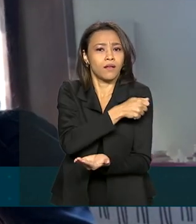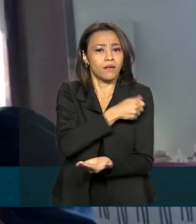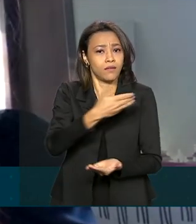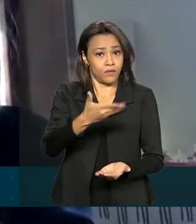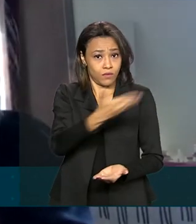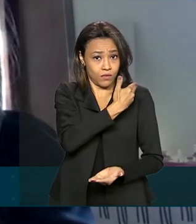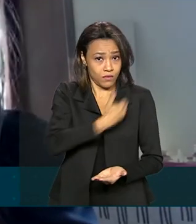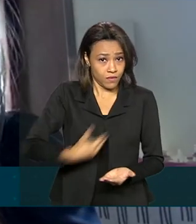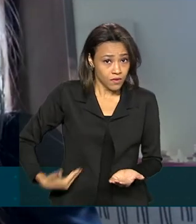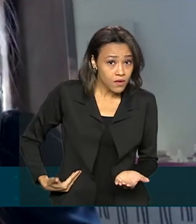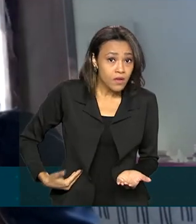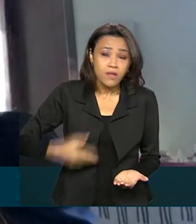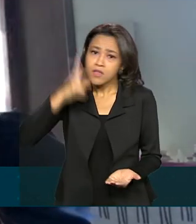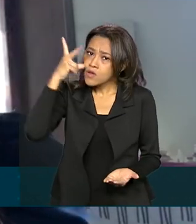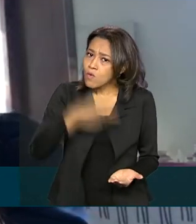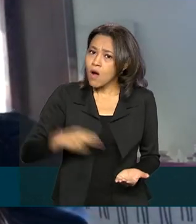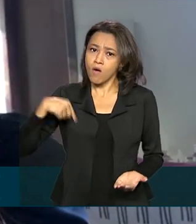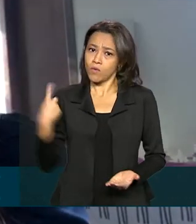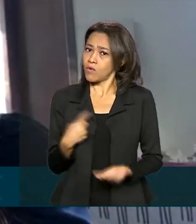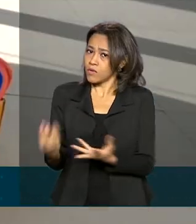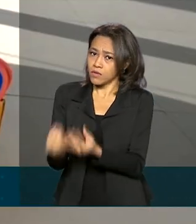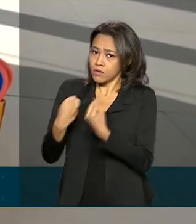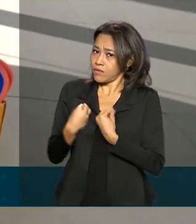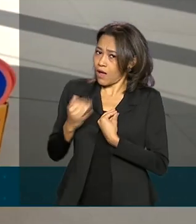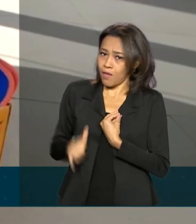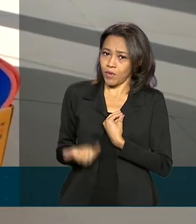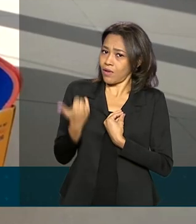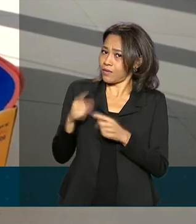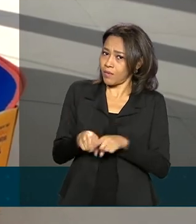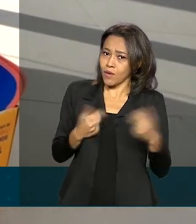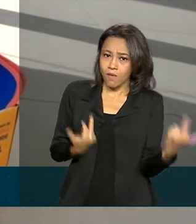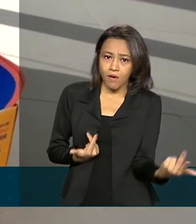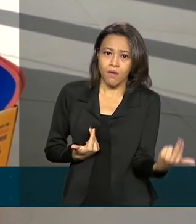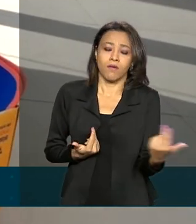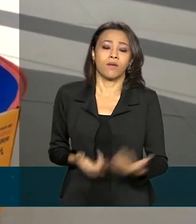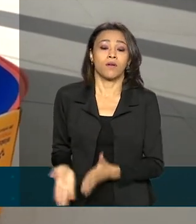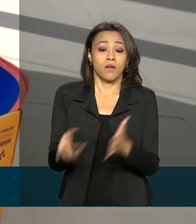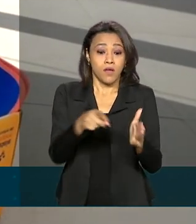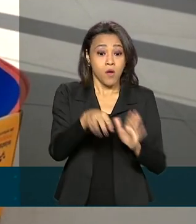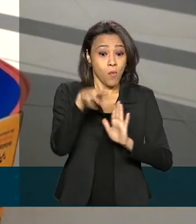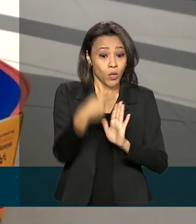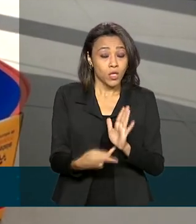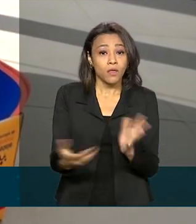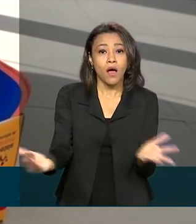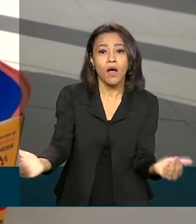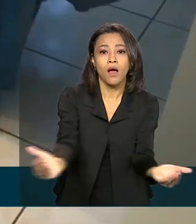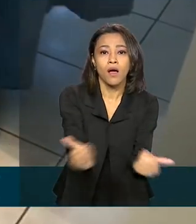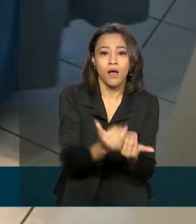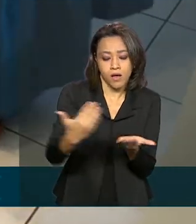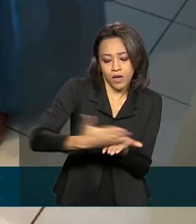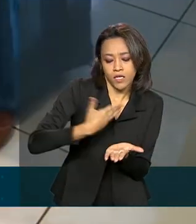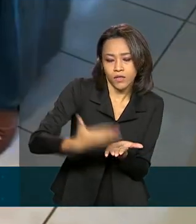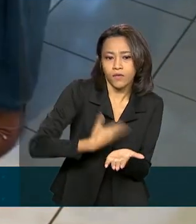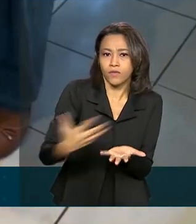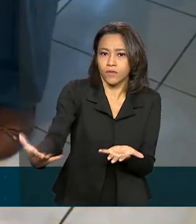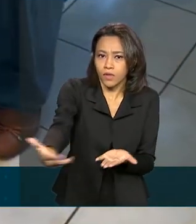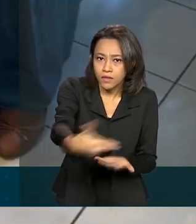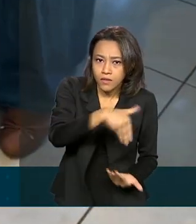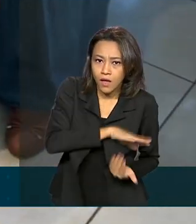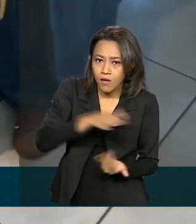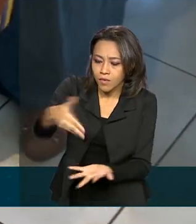ensino médio as mesmas oportunidades que nos foram dadas. O projeto recolhe doações de materiais didáticos e oferece